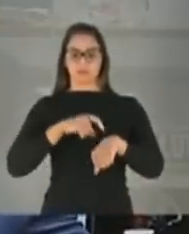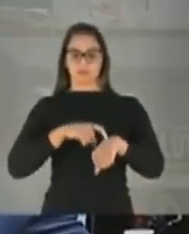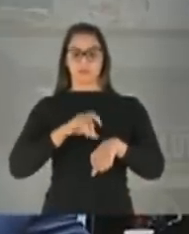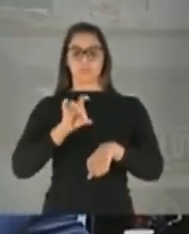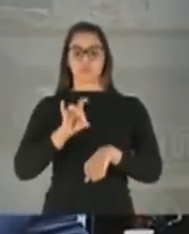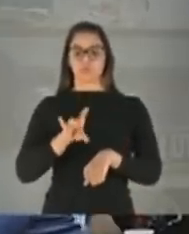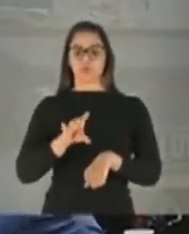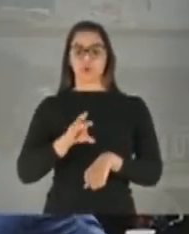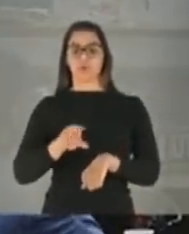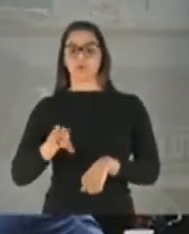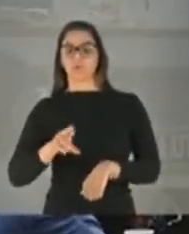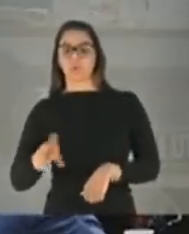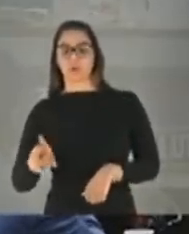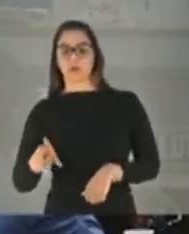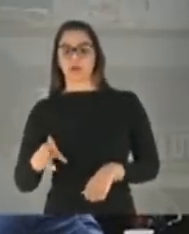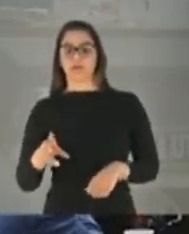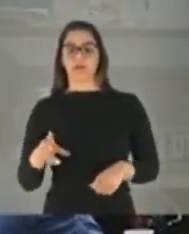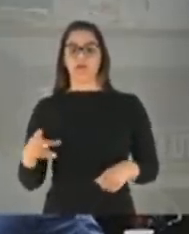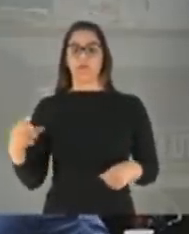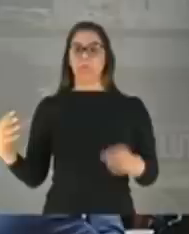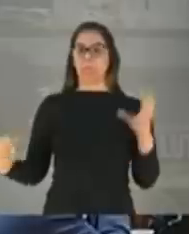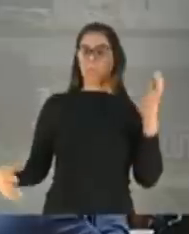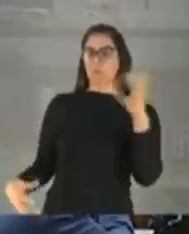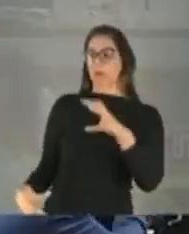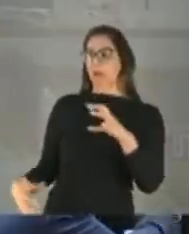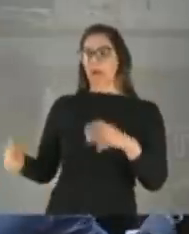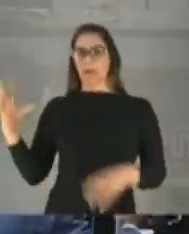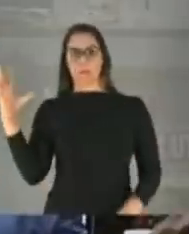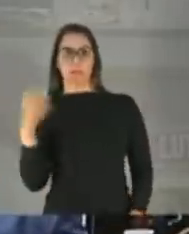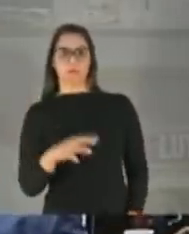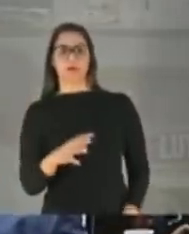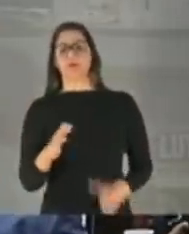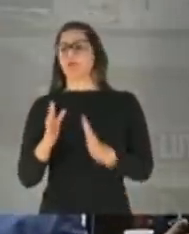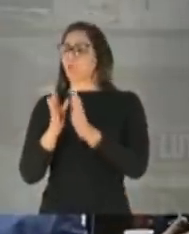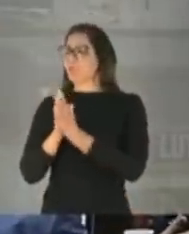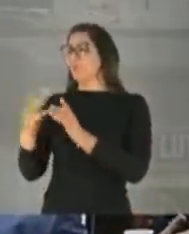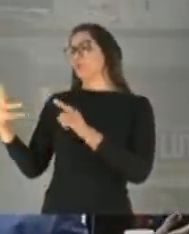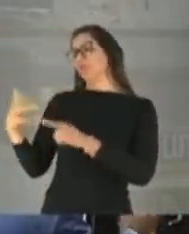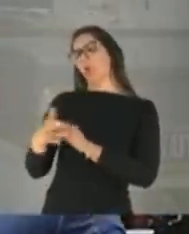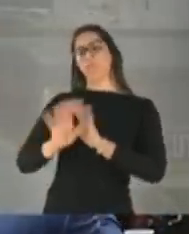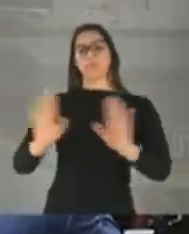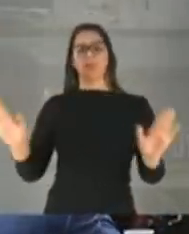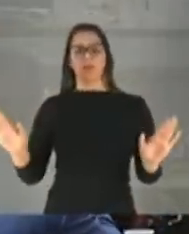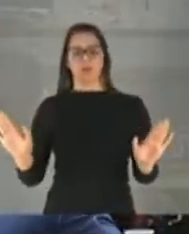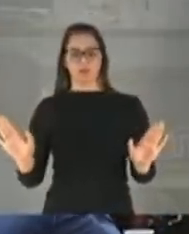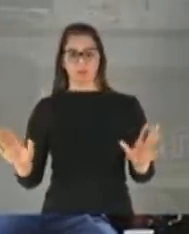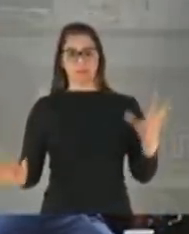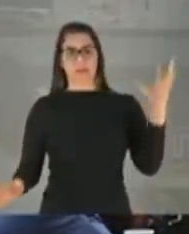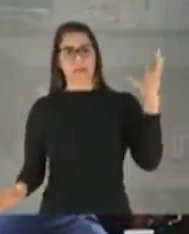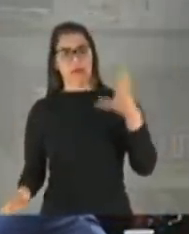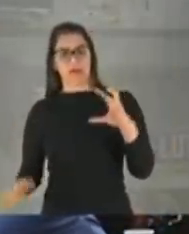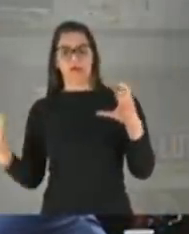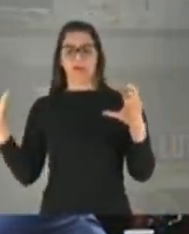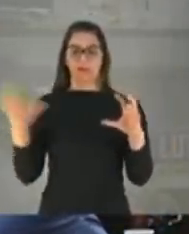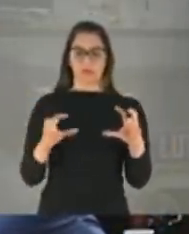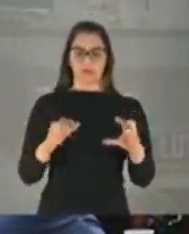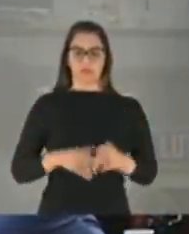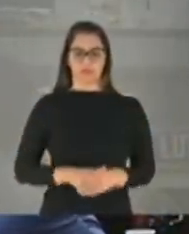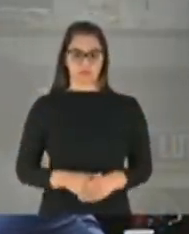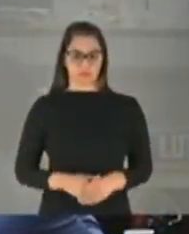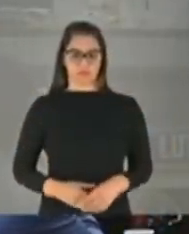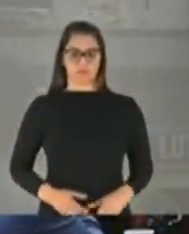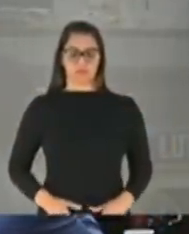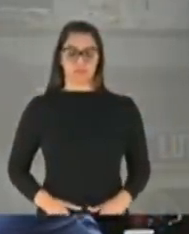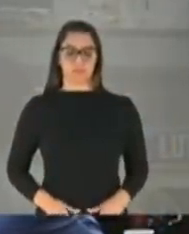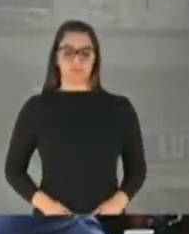Só que eu acho que não é de bom tom agredir os senadores. É simplesmente não interferir, presidente. Não, mas agredir. Mas o senhor vai ser censor de senador